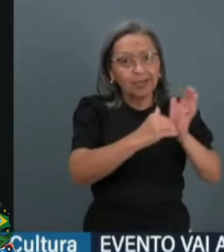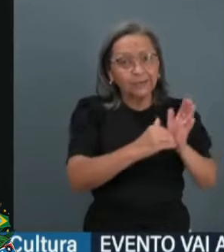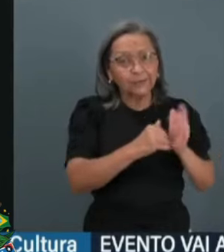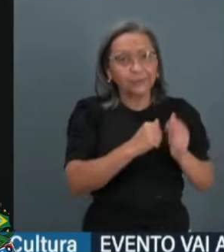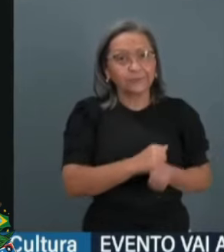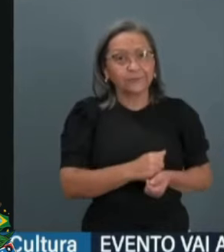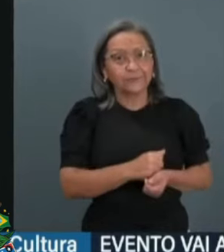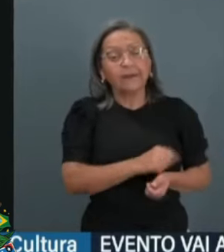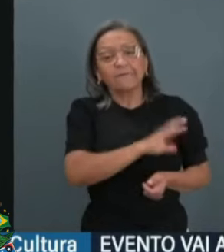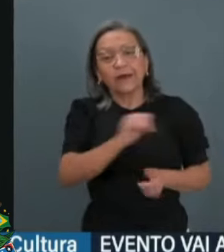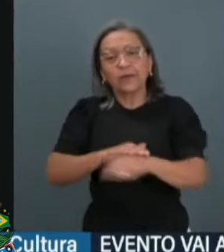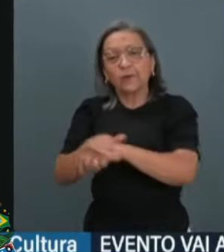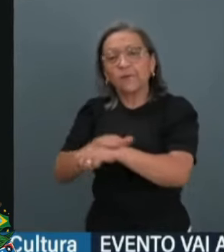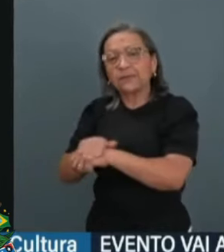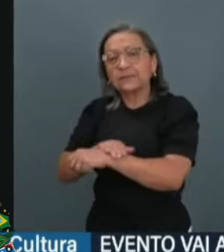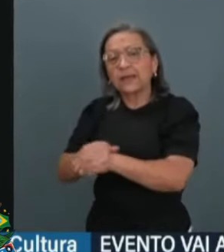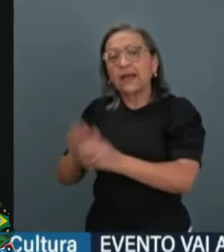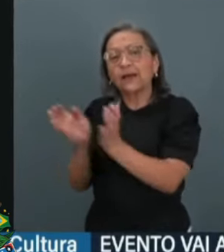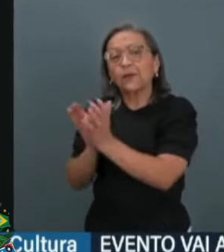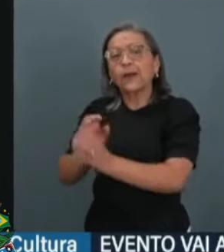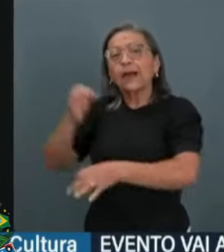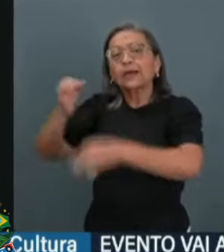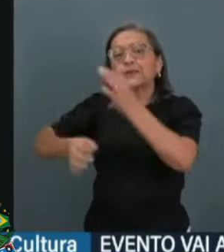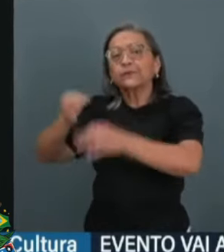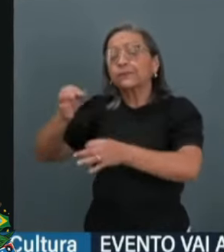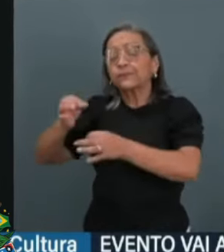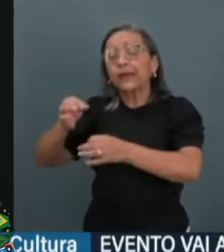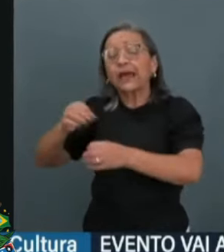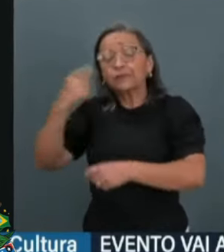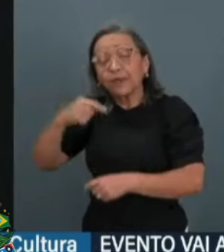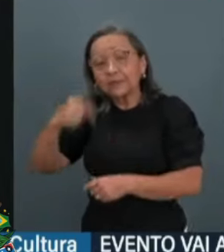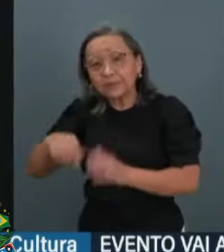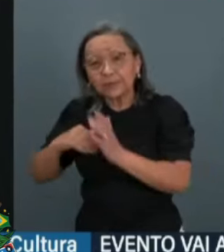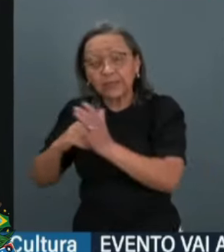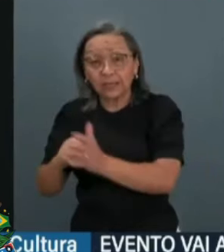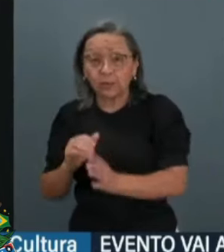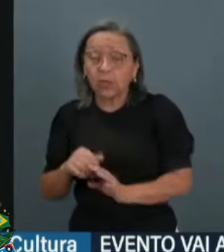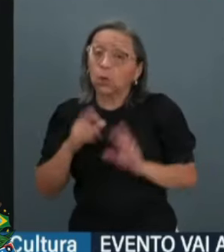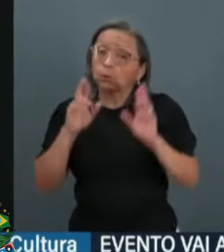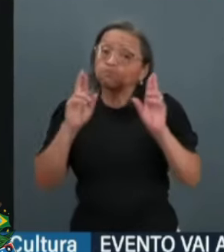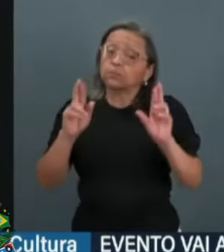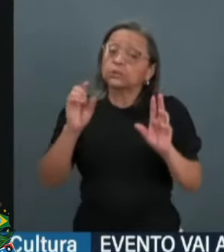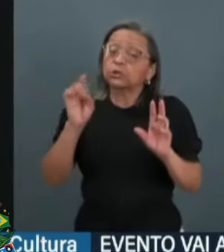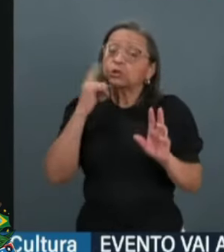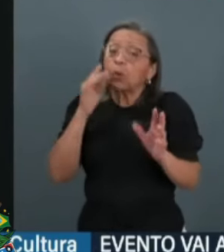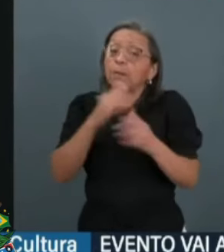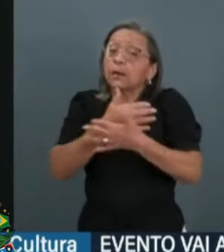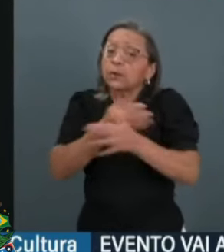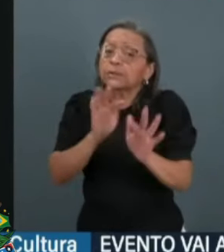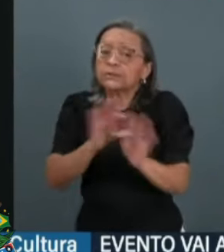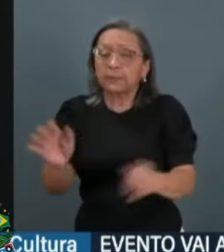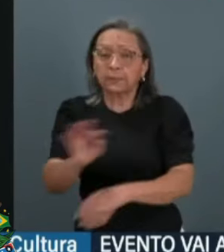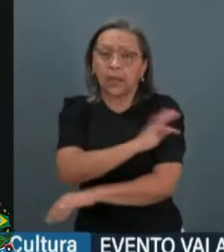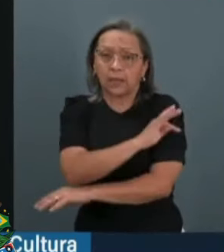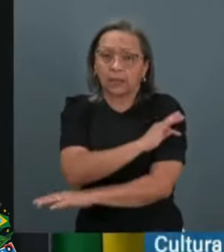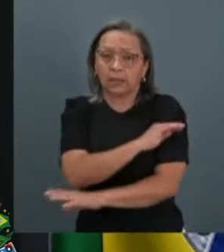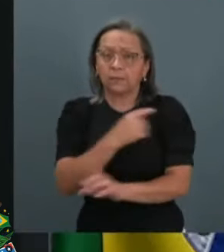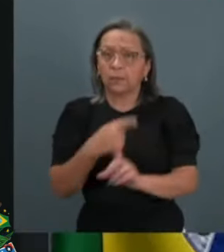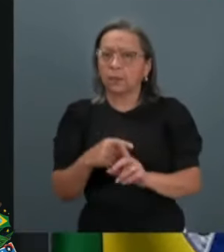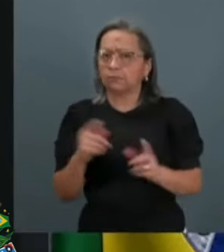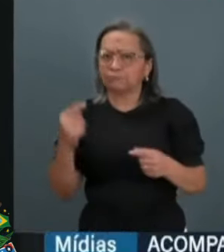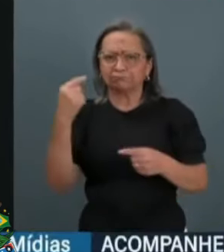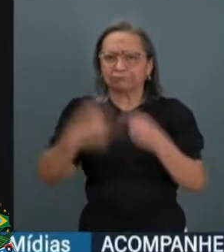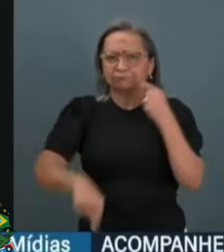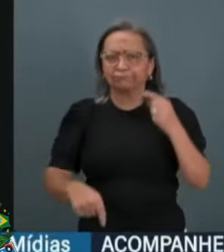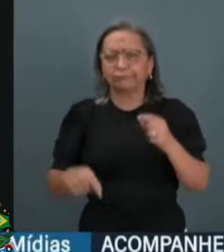a advocacia do Senado. É a primeira manifestação que tem. E eu espero que seja apenas uma manifestação técnica, porque não cabe